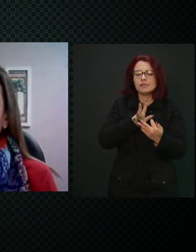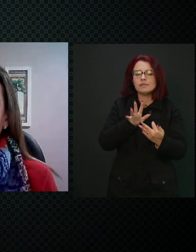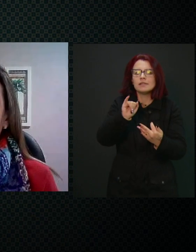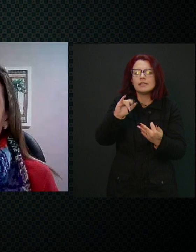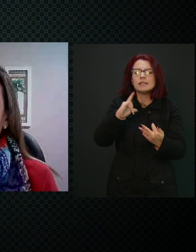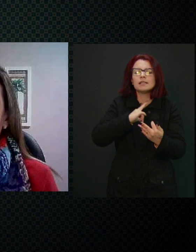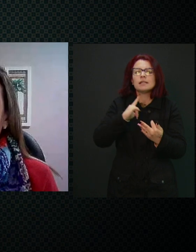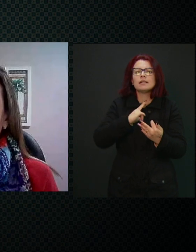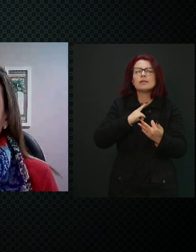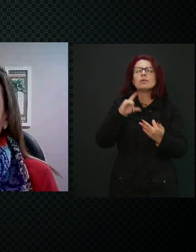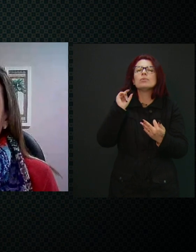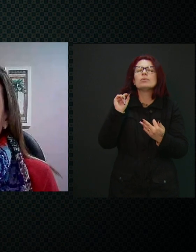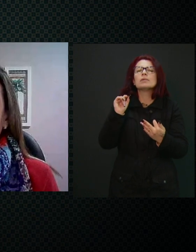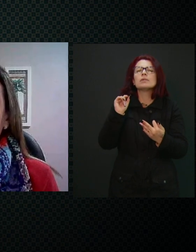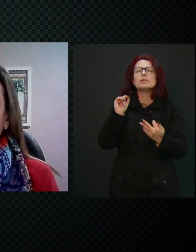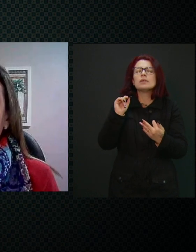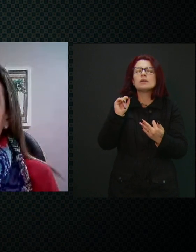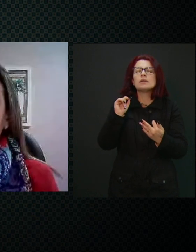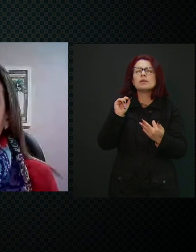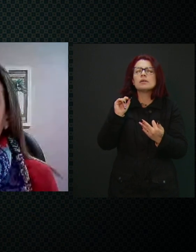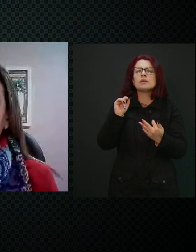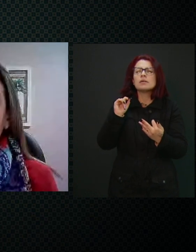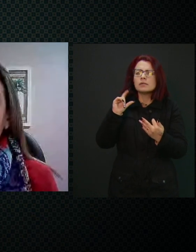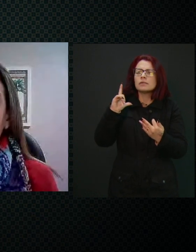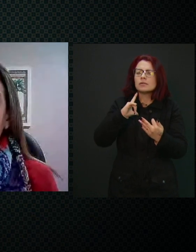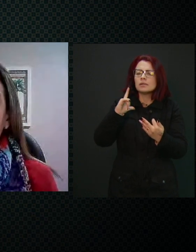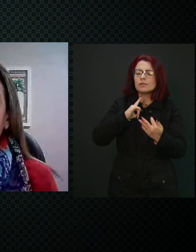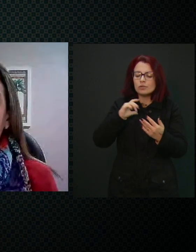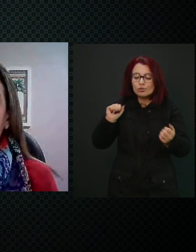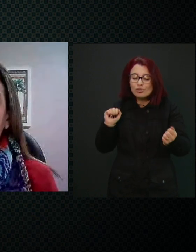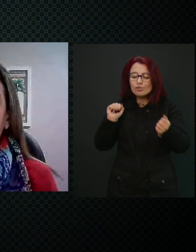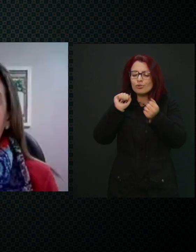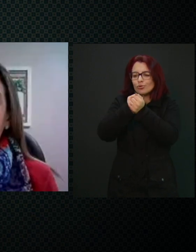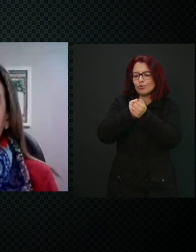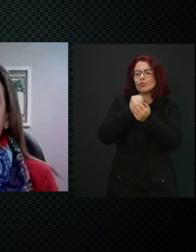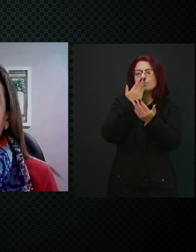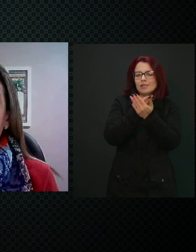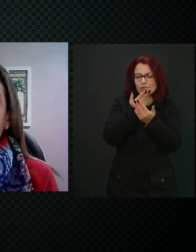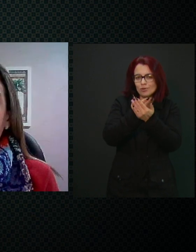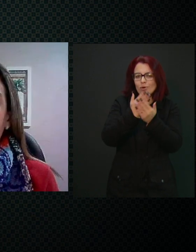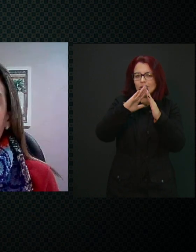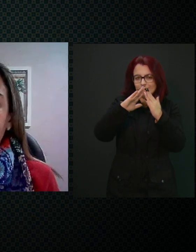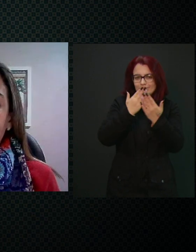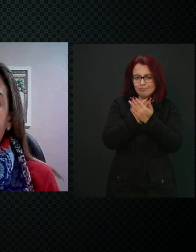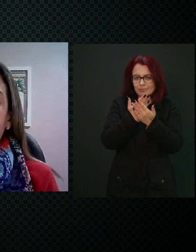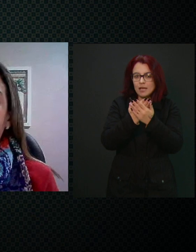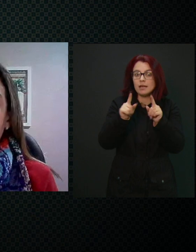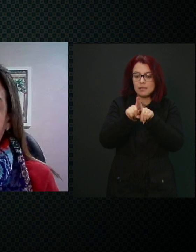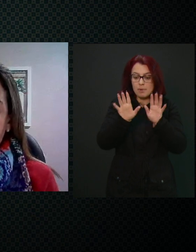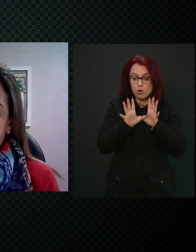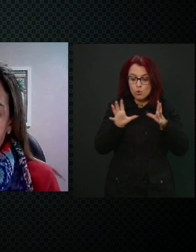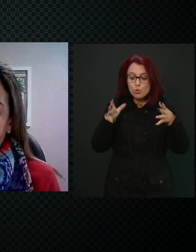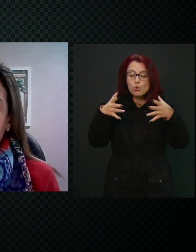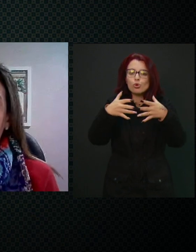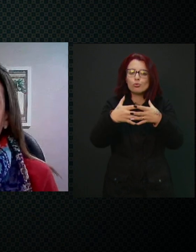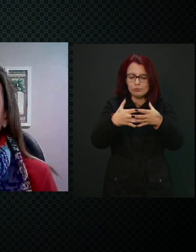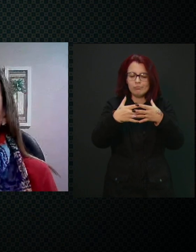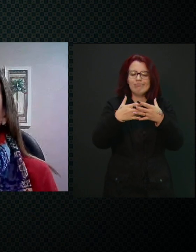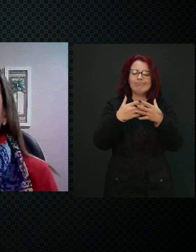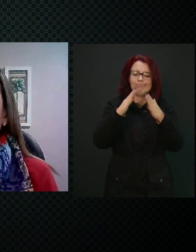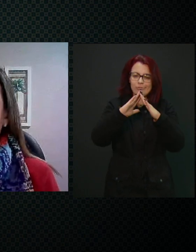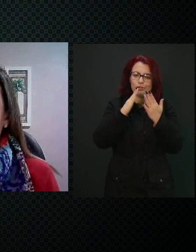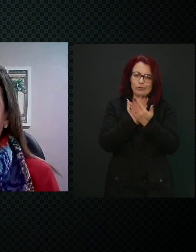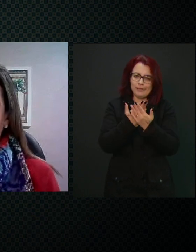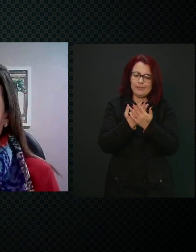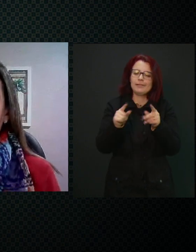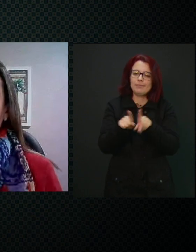essa, acredito, esse trabalho colaborativo com a escola em si, né, e com a comunidade escolar também, né, Carol. Tem